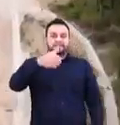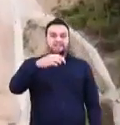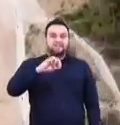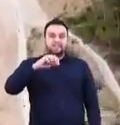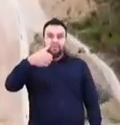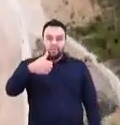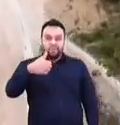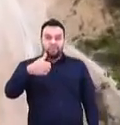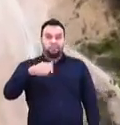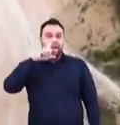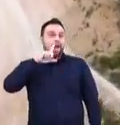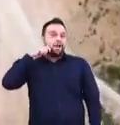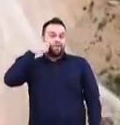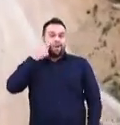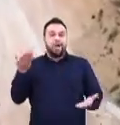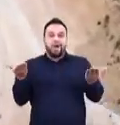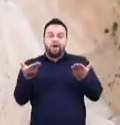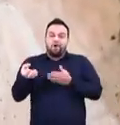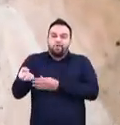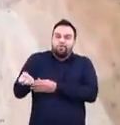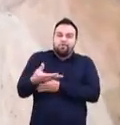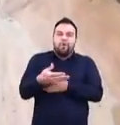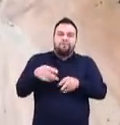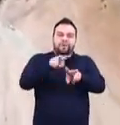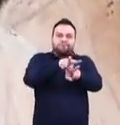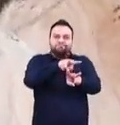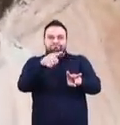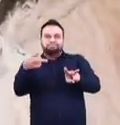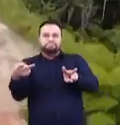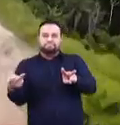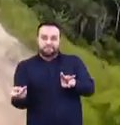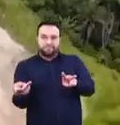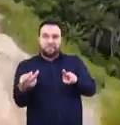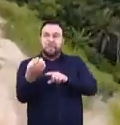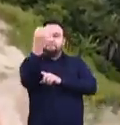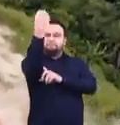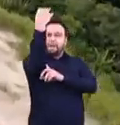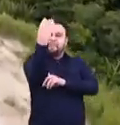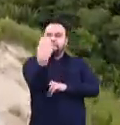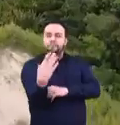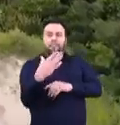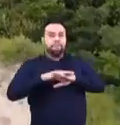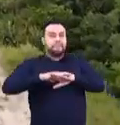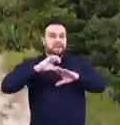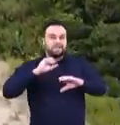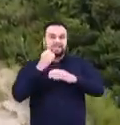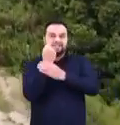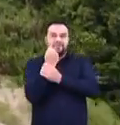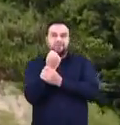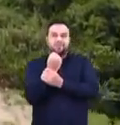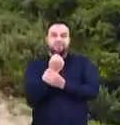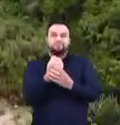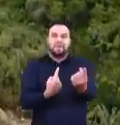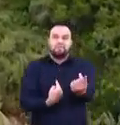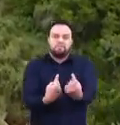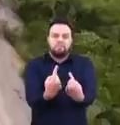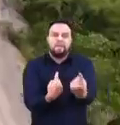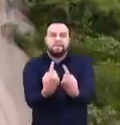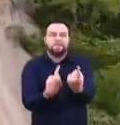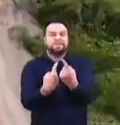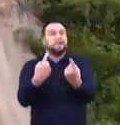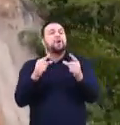-101 em Alagoas têm agora uma rodovia duplicada, sinalizada e mais segura. A pista é